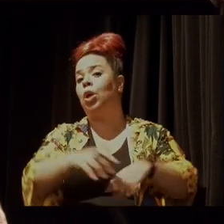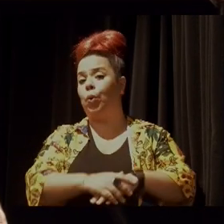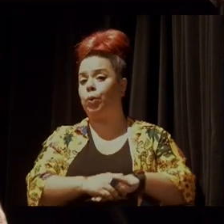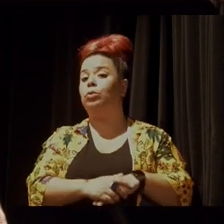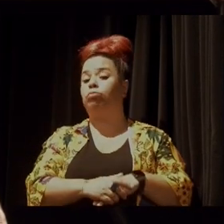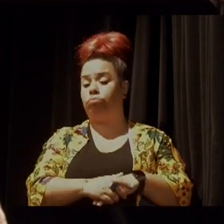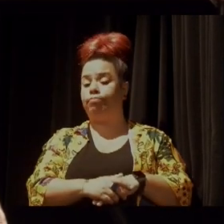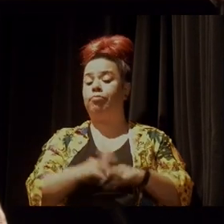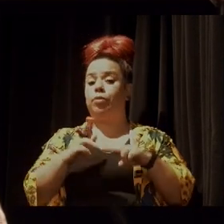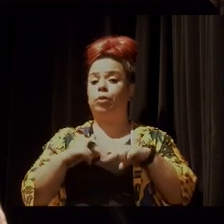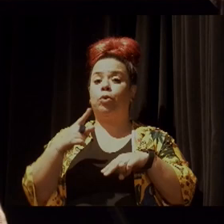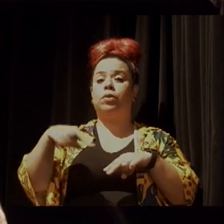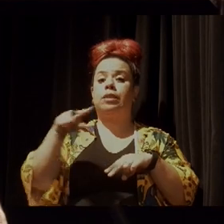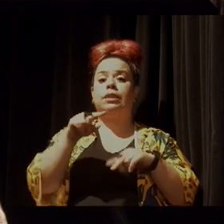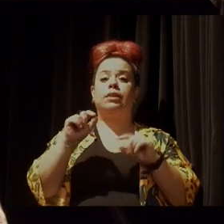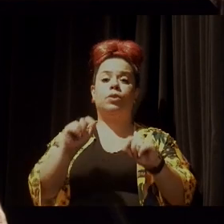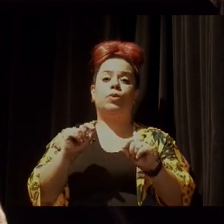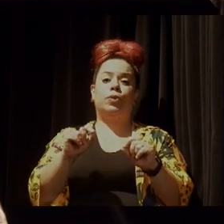essa imensa